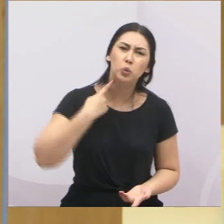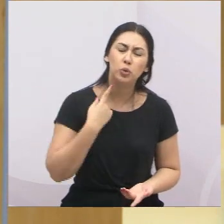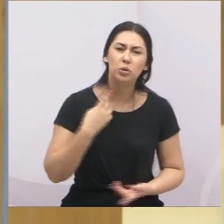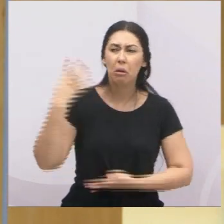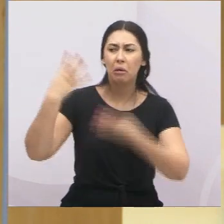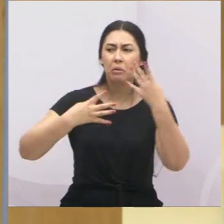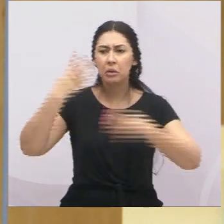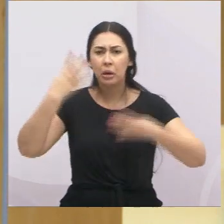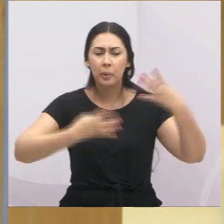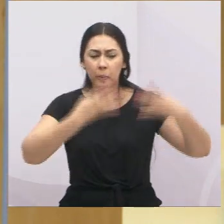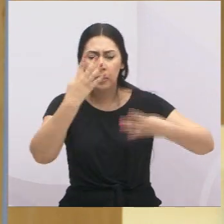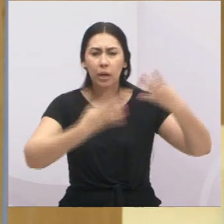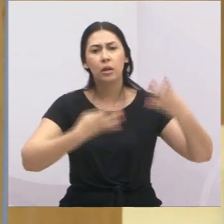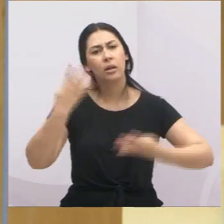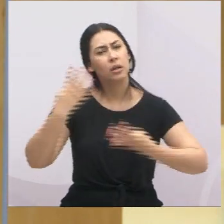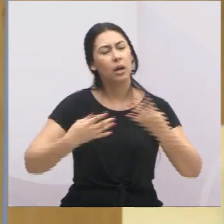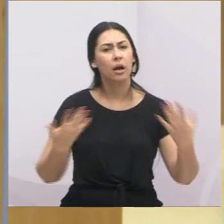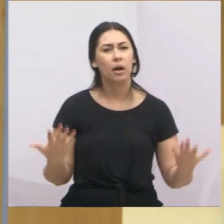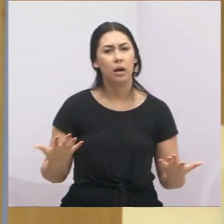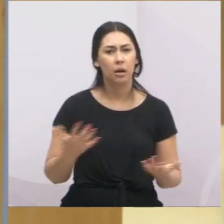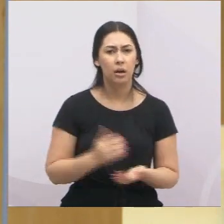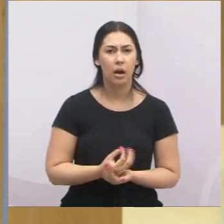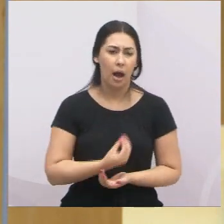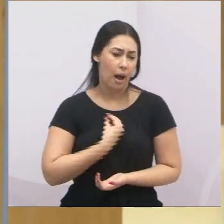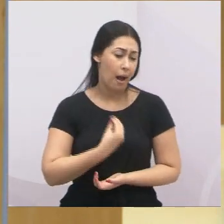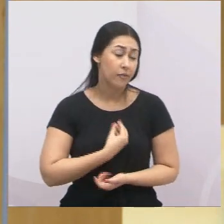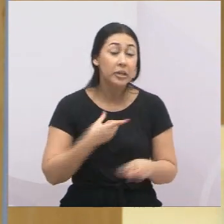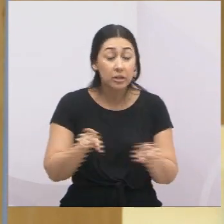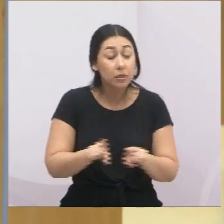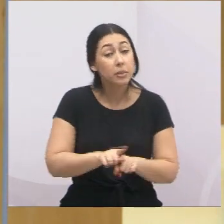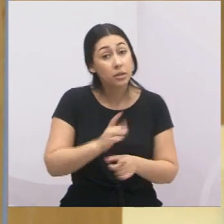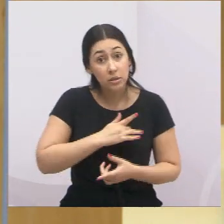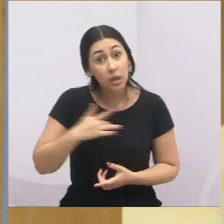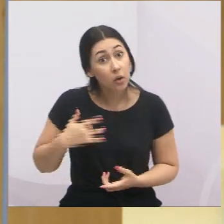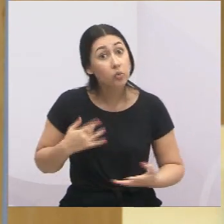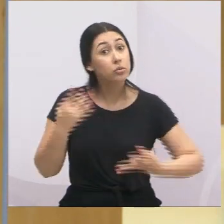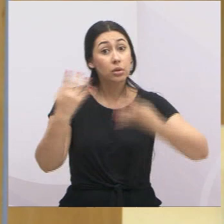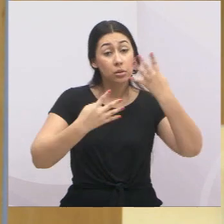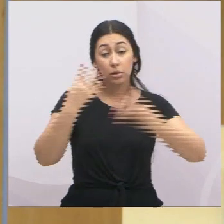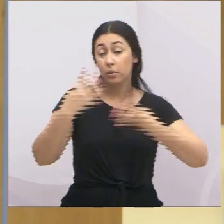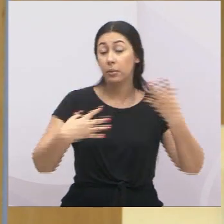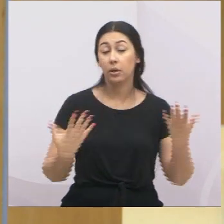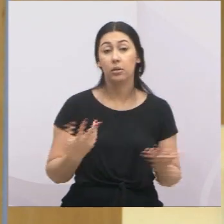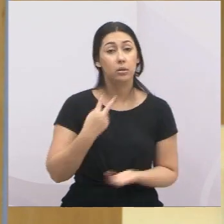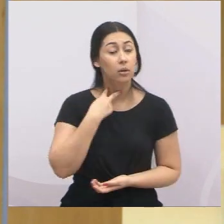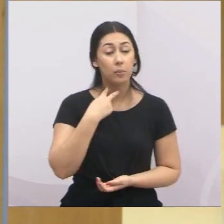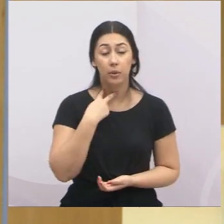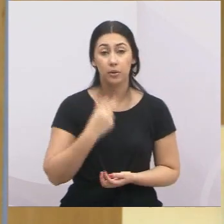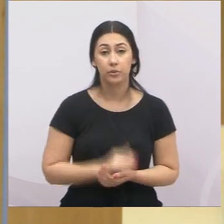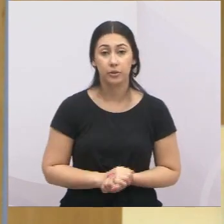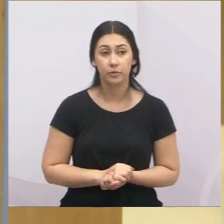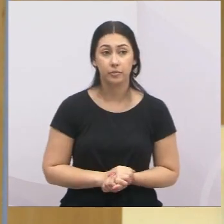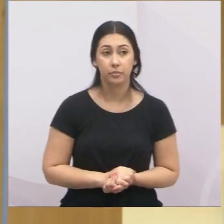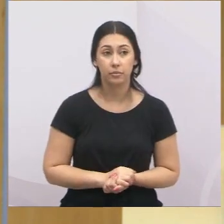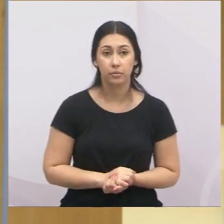prejudicar a vida e a saúde das outras pessoas. Então,